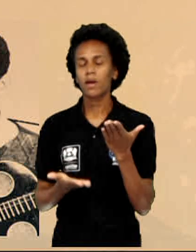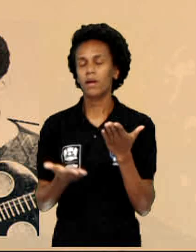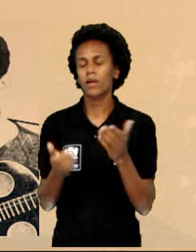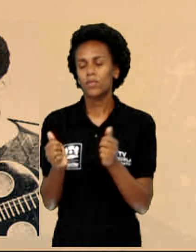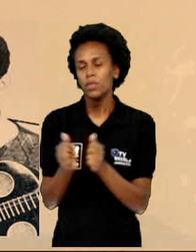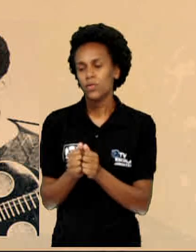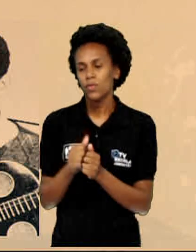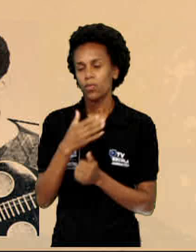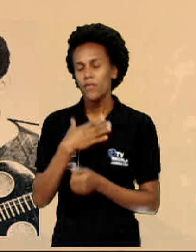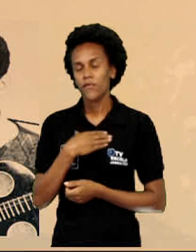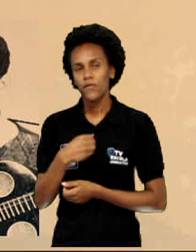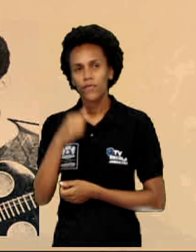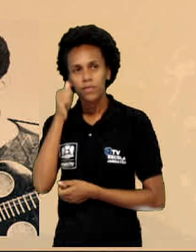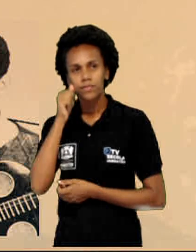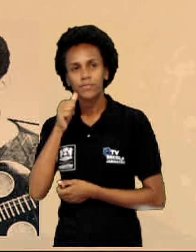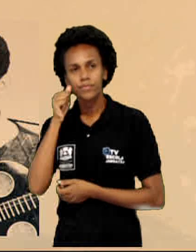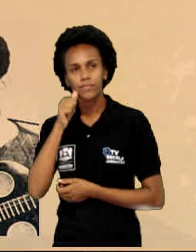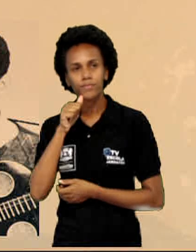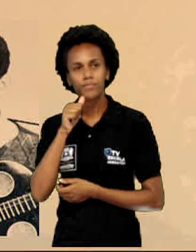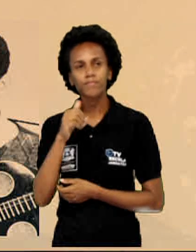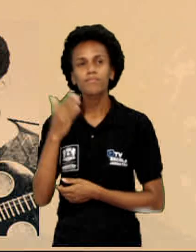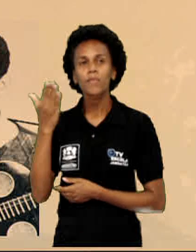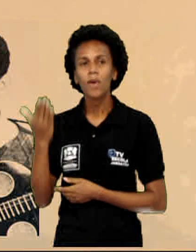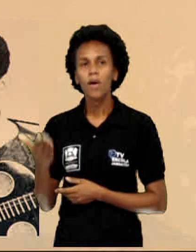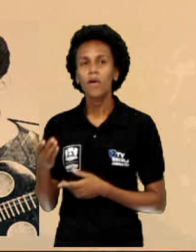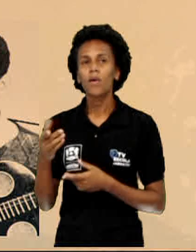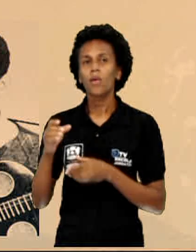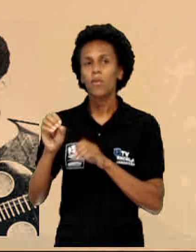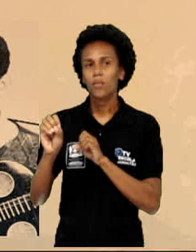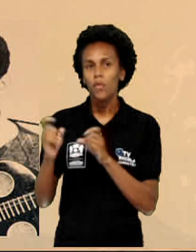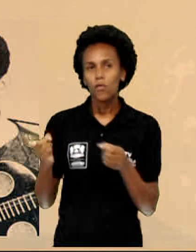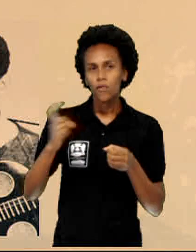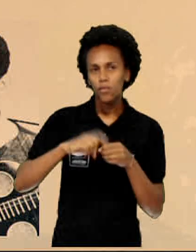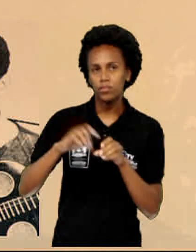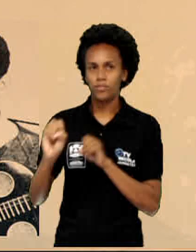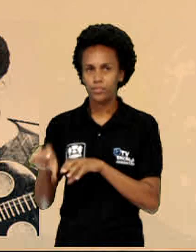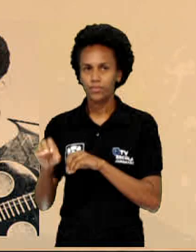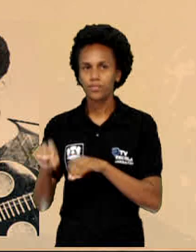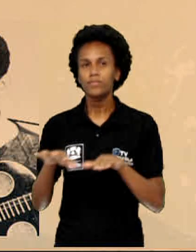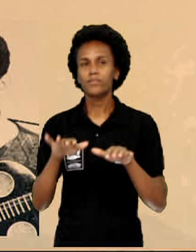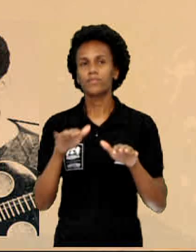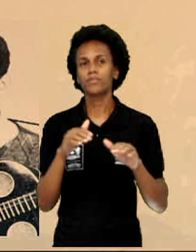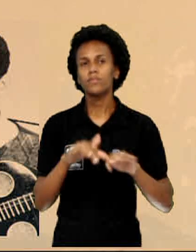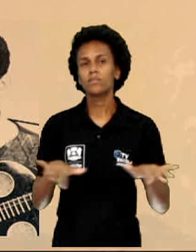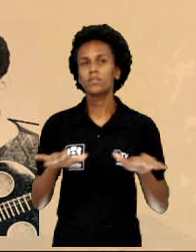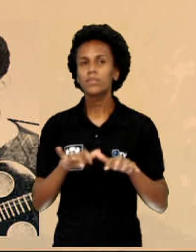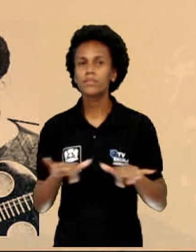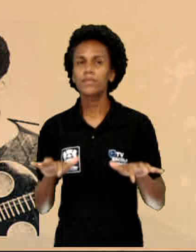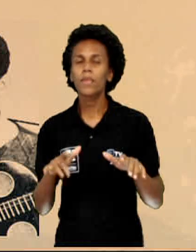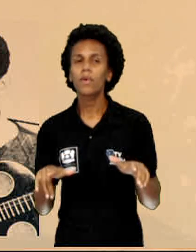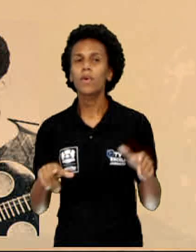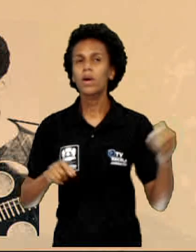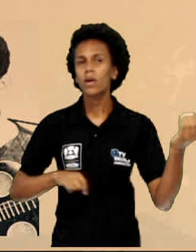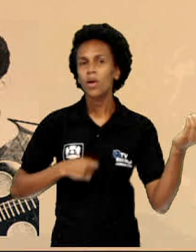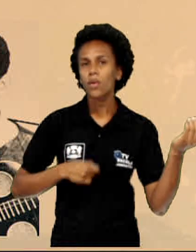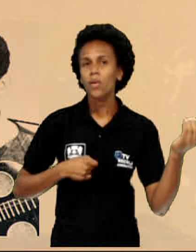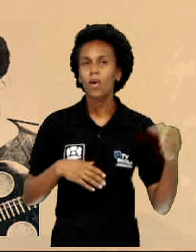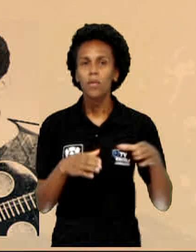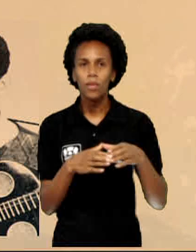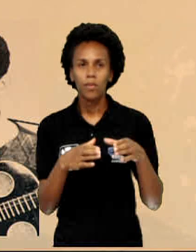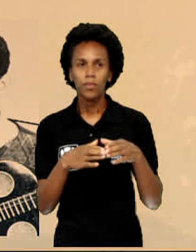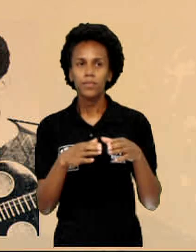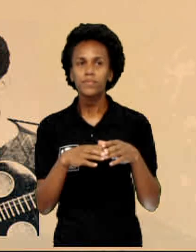Chiquinha voltou a lecionar aulas de piano e tocar em rodas de chorões, porém, trabalhava